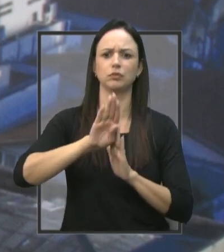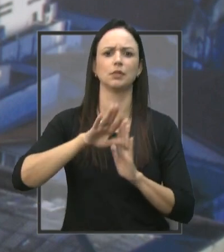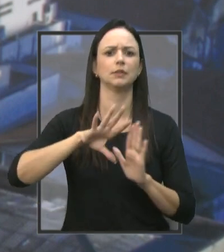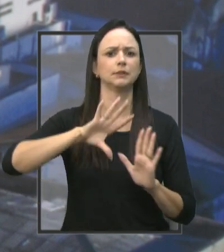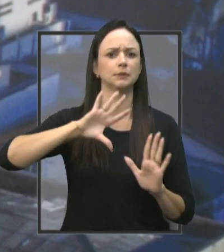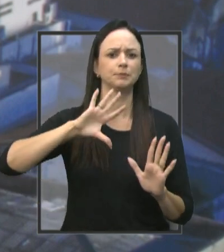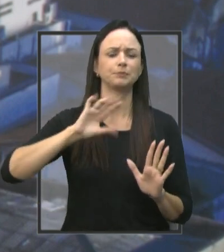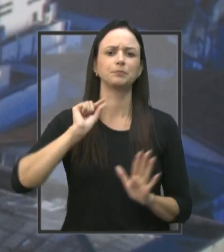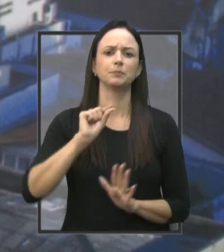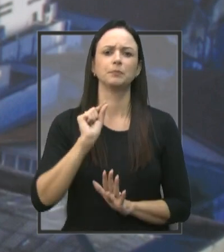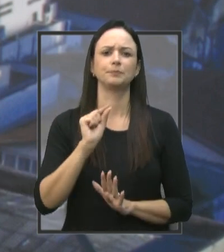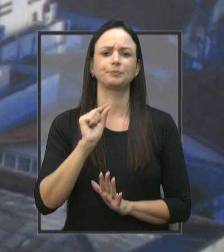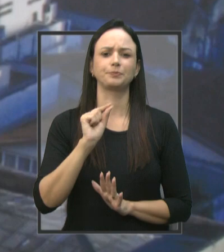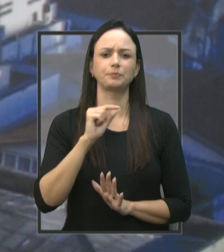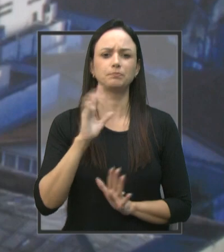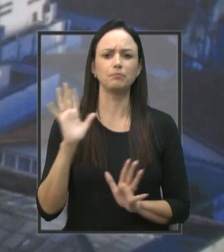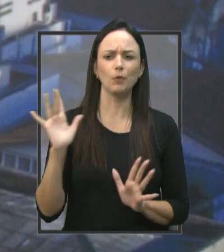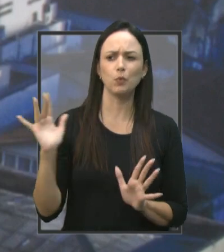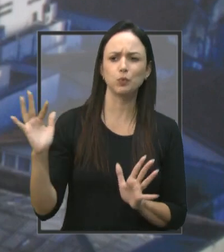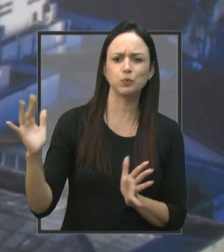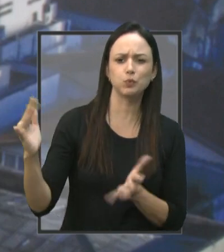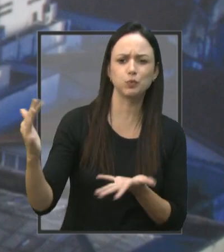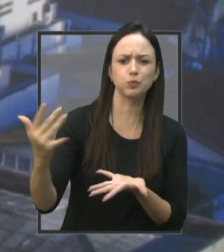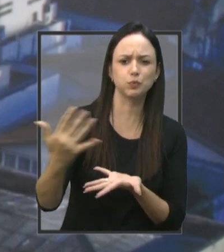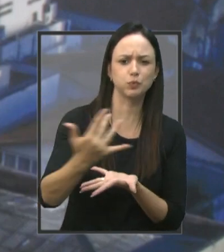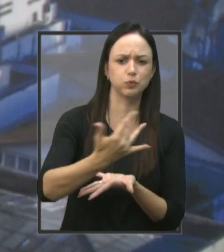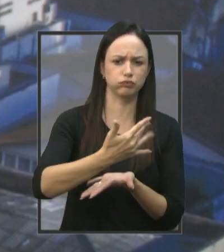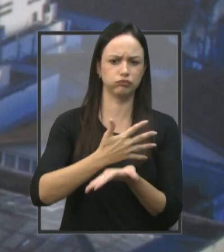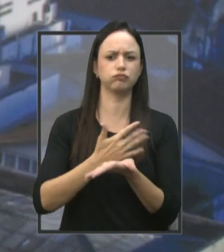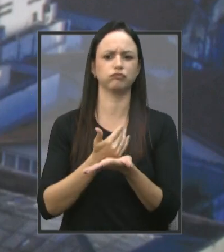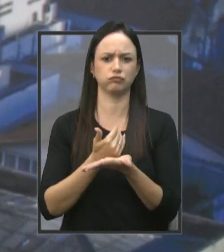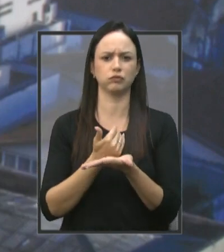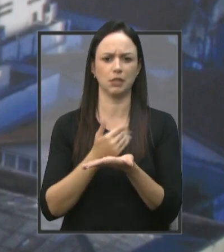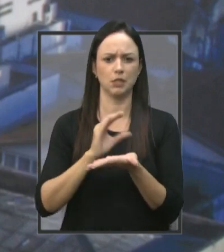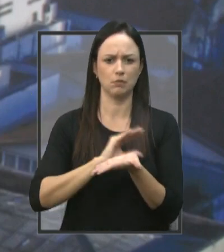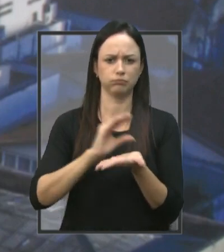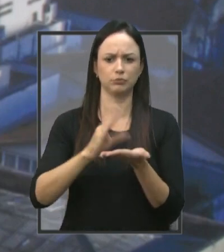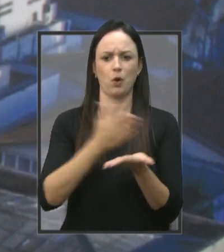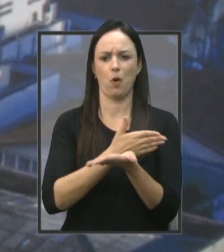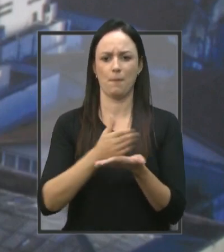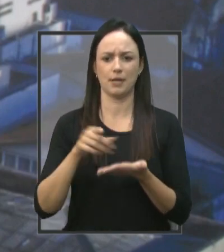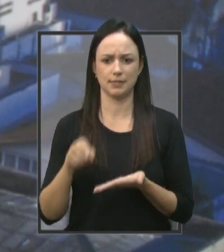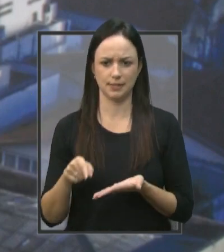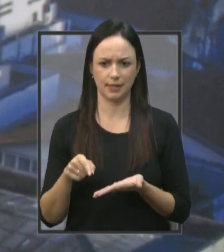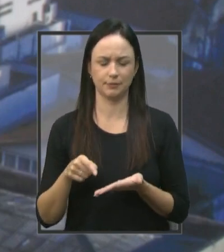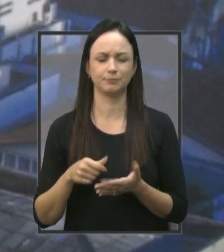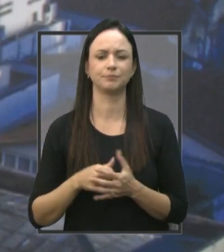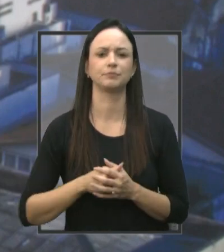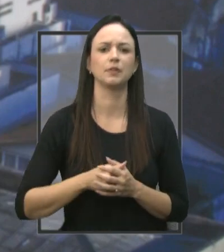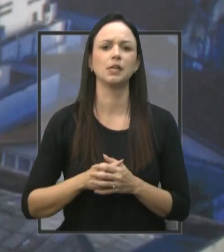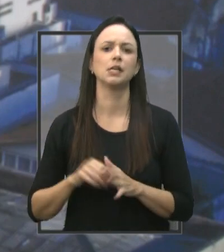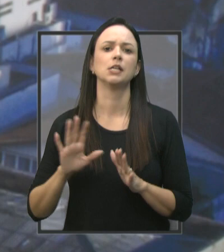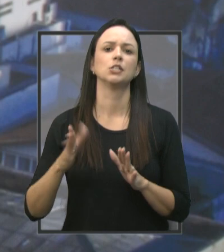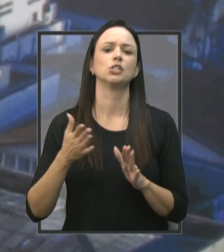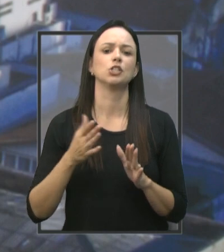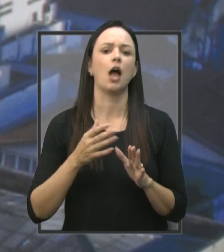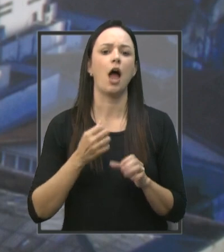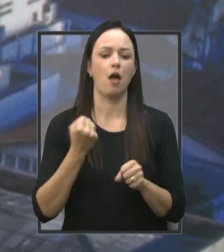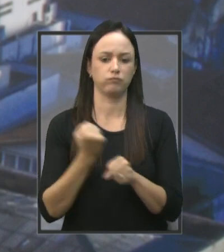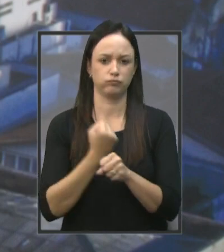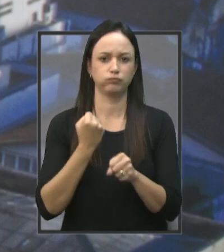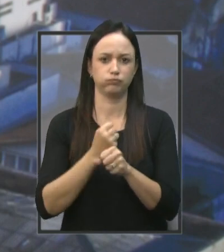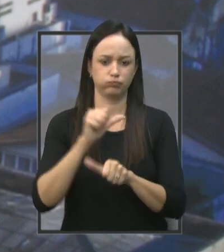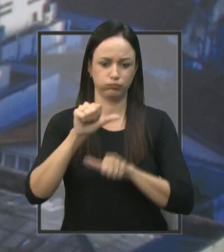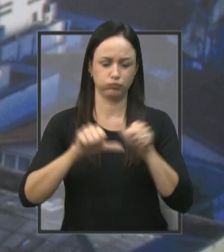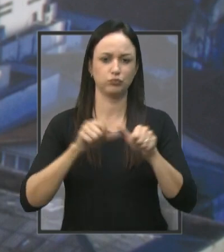verba Para dar esse início Foi reformado já a piscina grande A